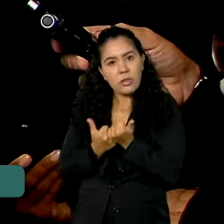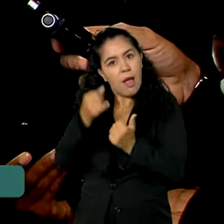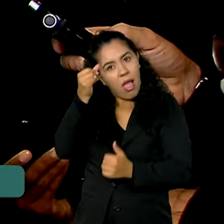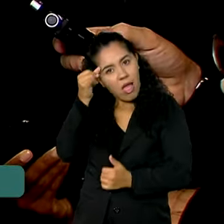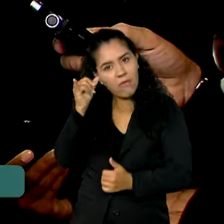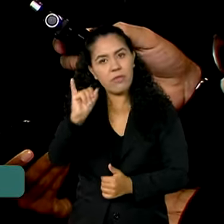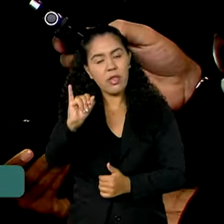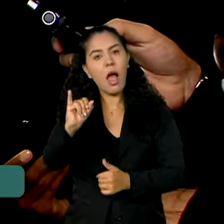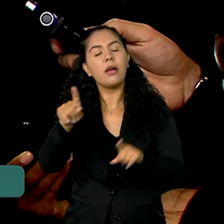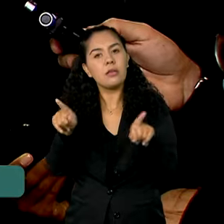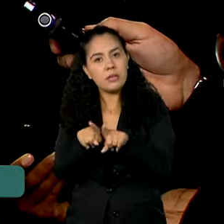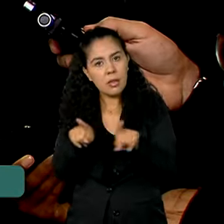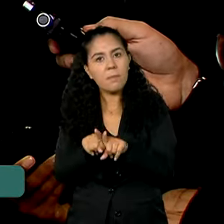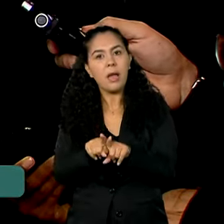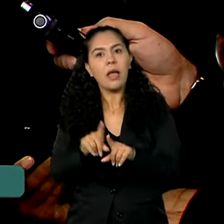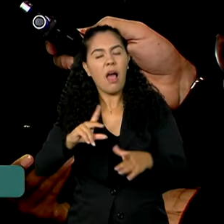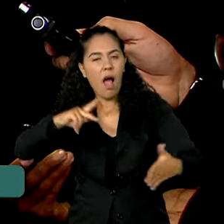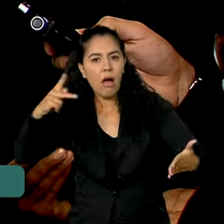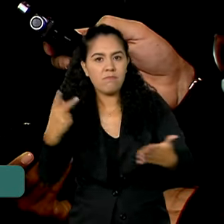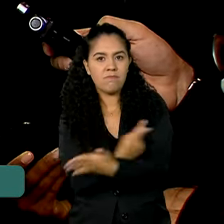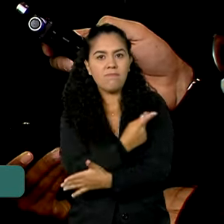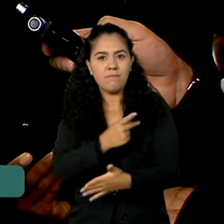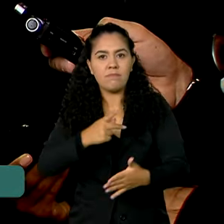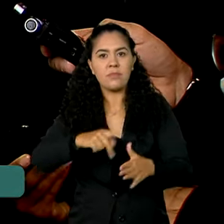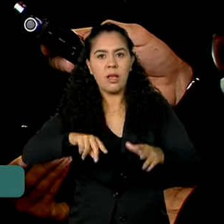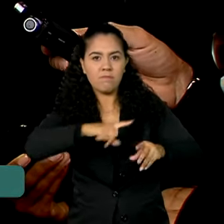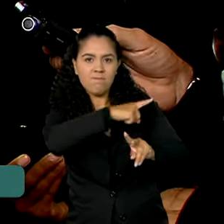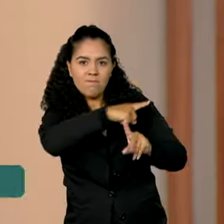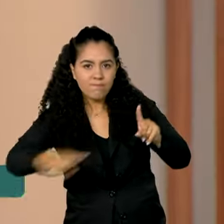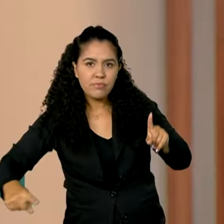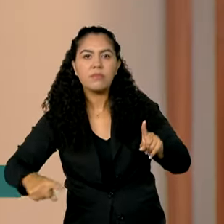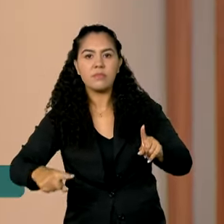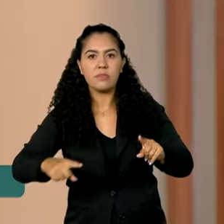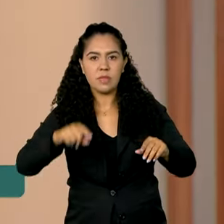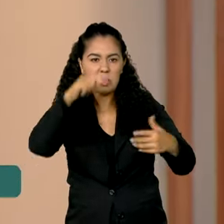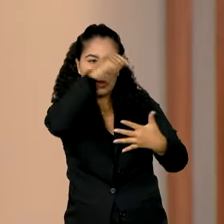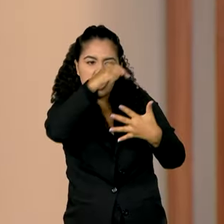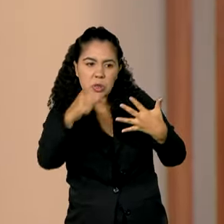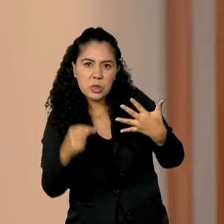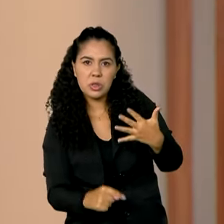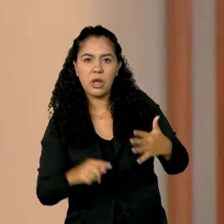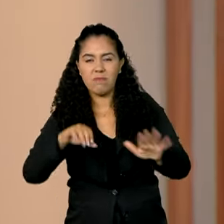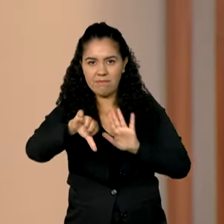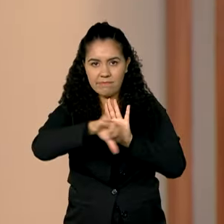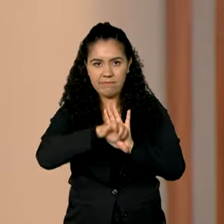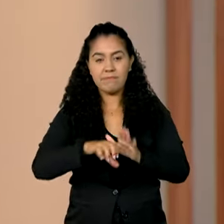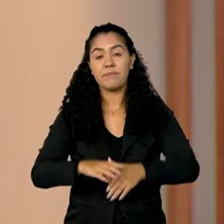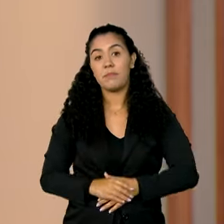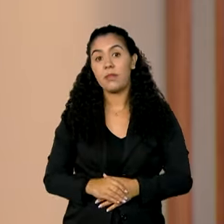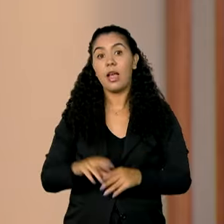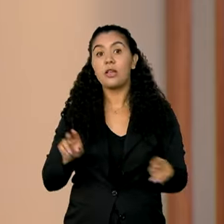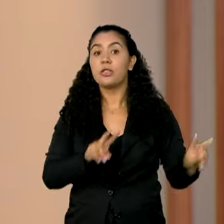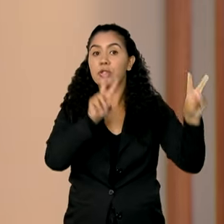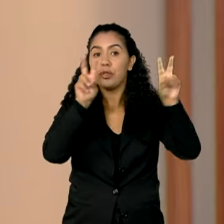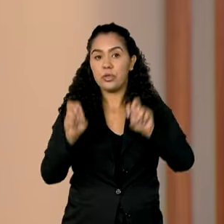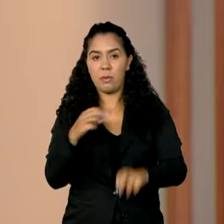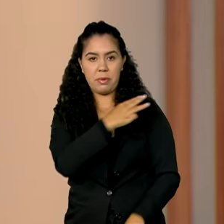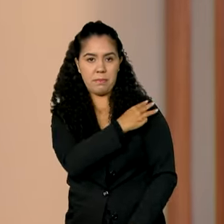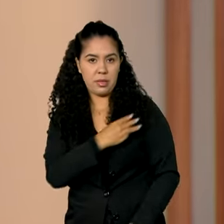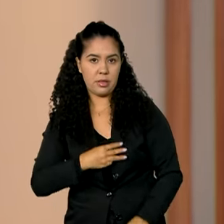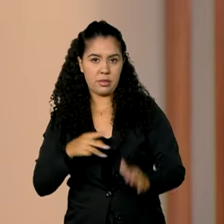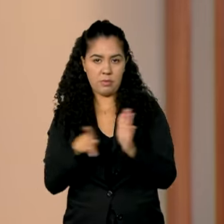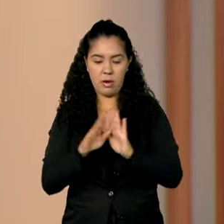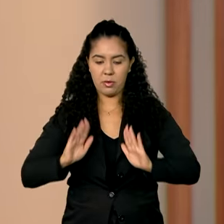e, eventualmente, até reprimir episódios dessa natureza. O ministro da Agricultura e Pecuária, Carlos